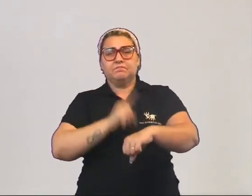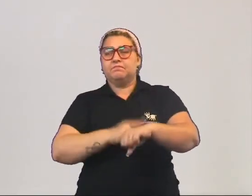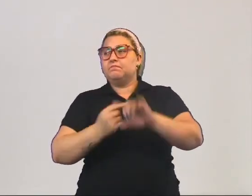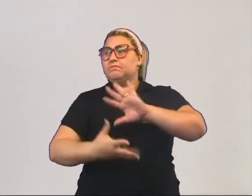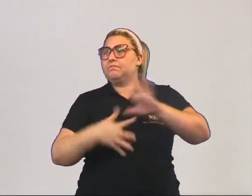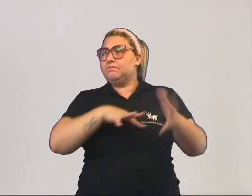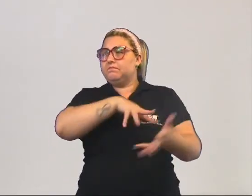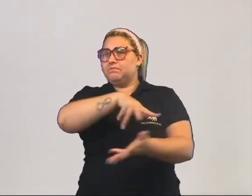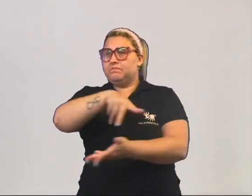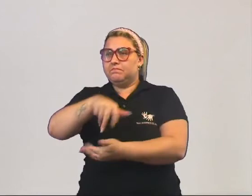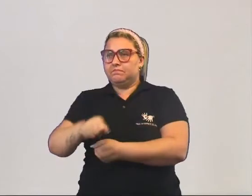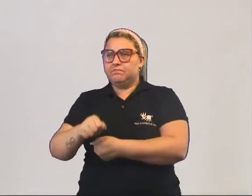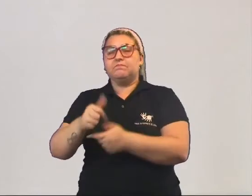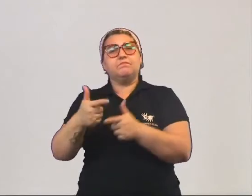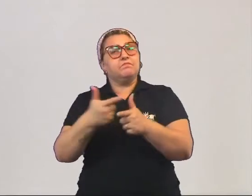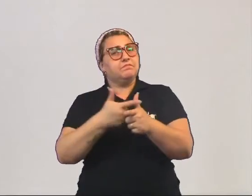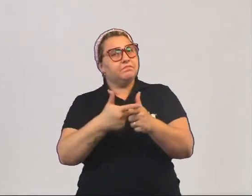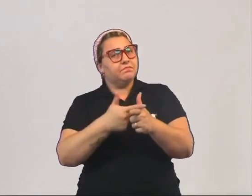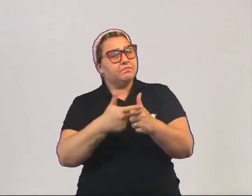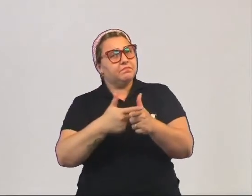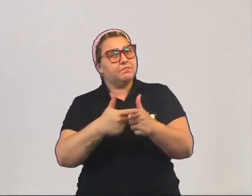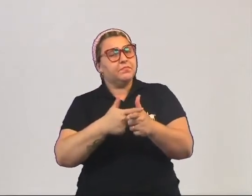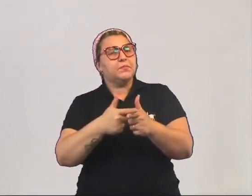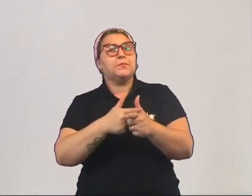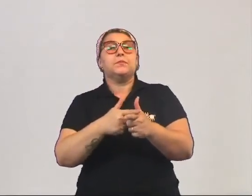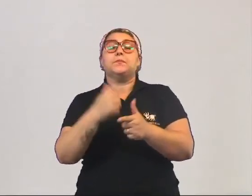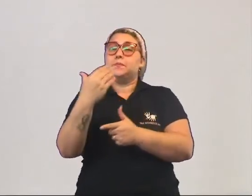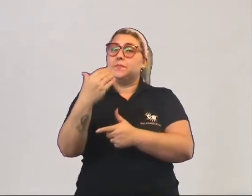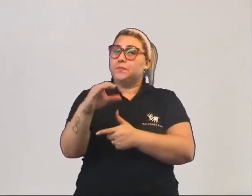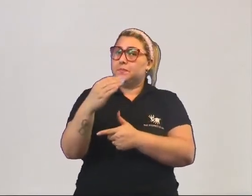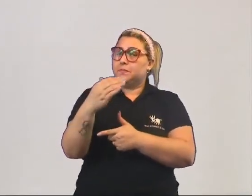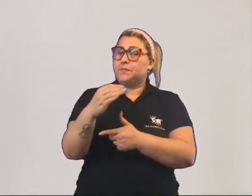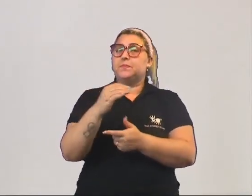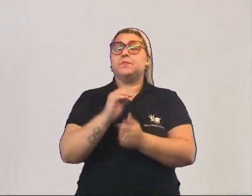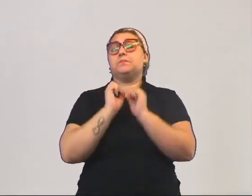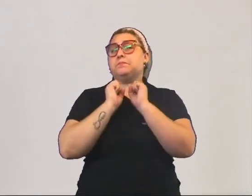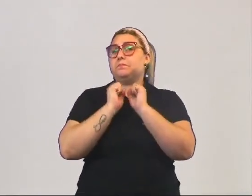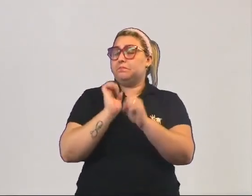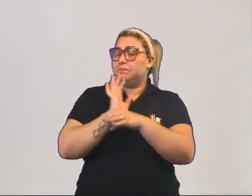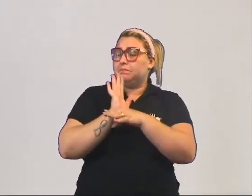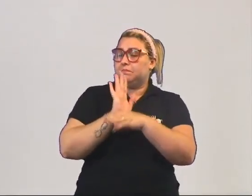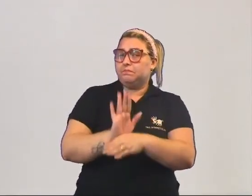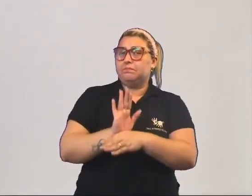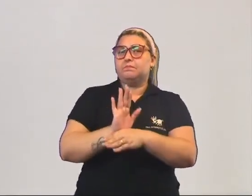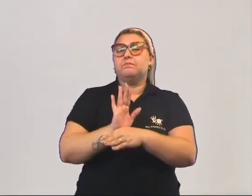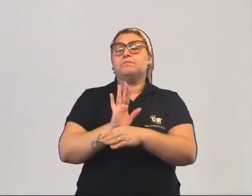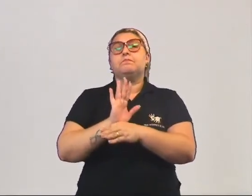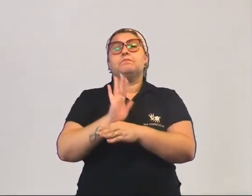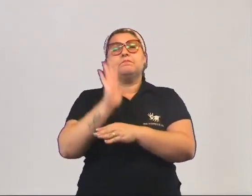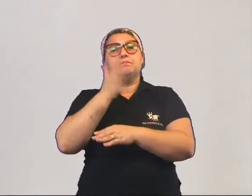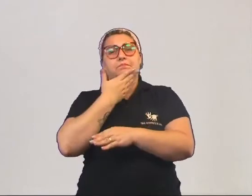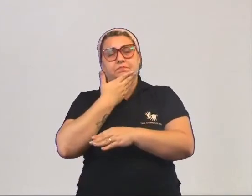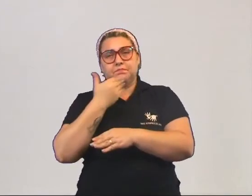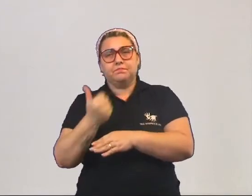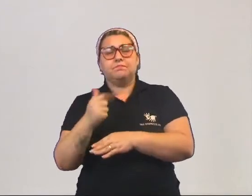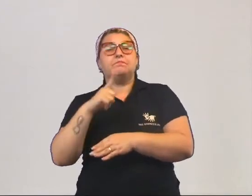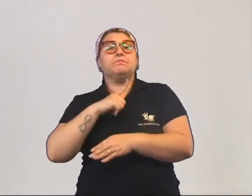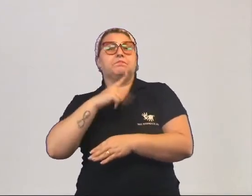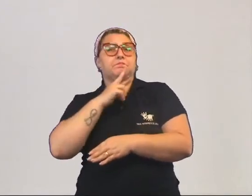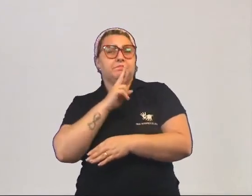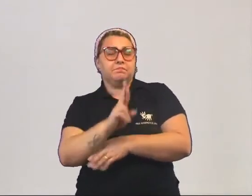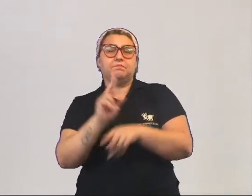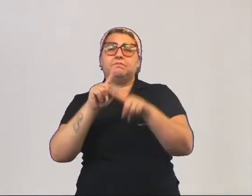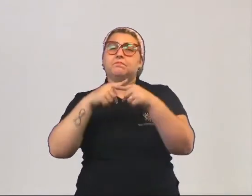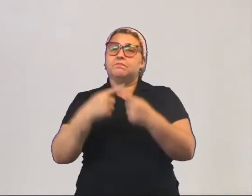pandemia. Então, são problemas que a ciência poderia ajudar a resolver, talvez tenha soluções,